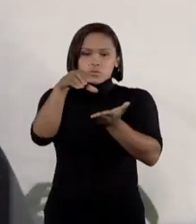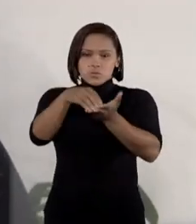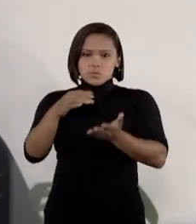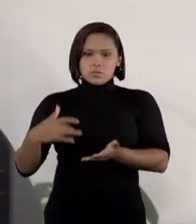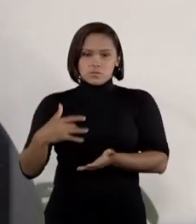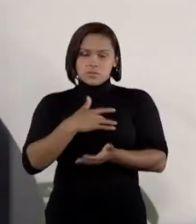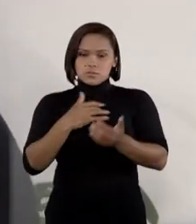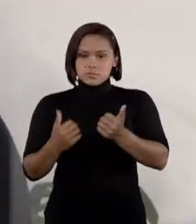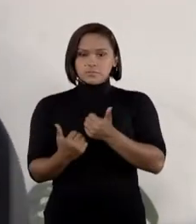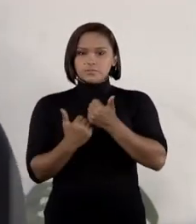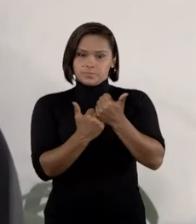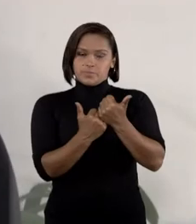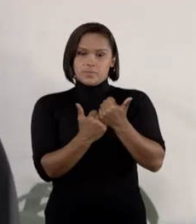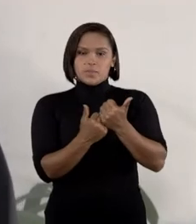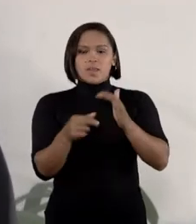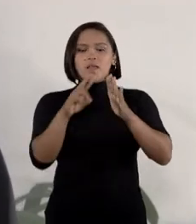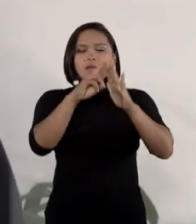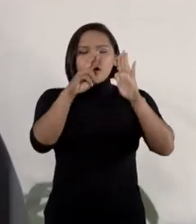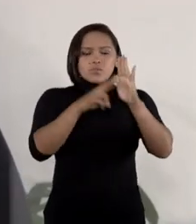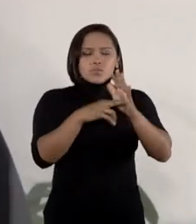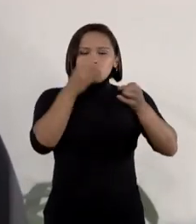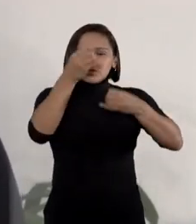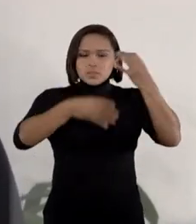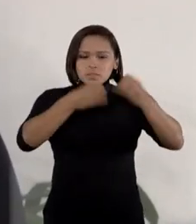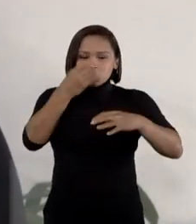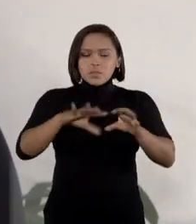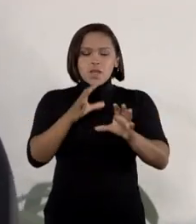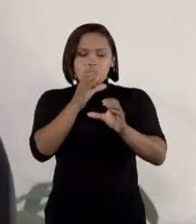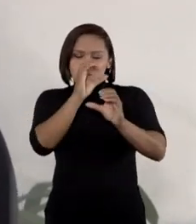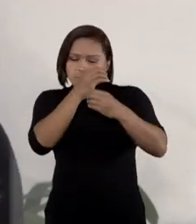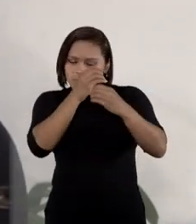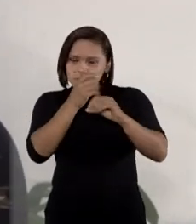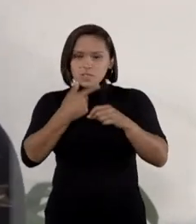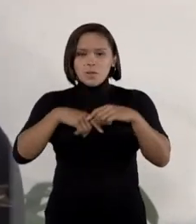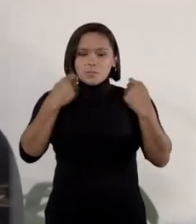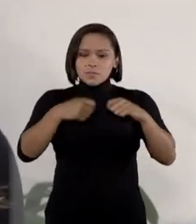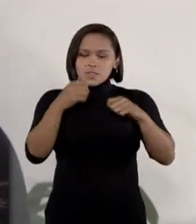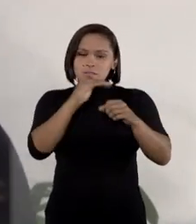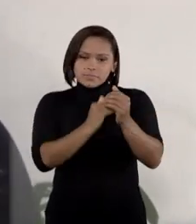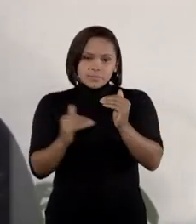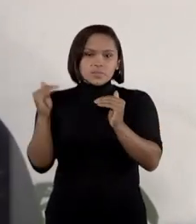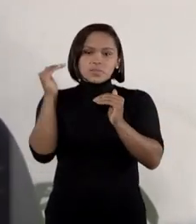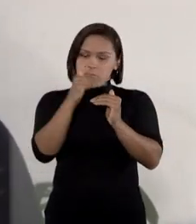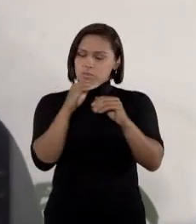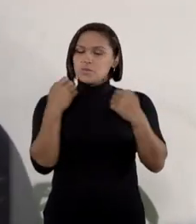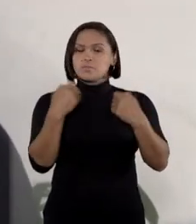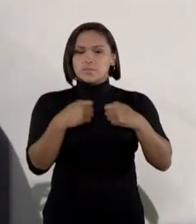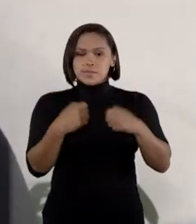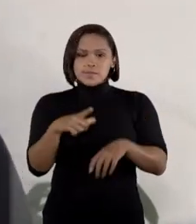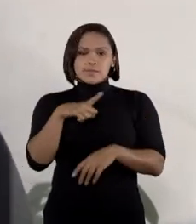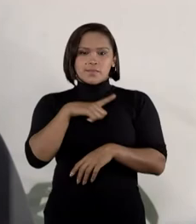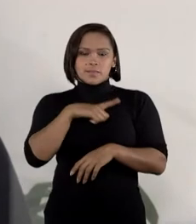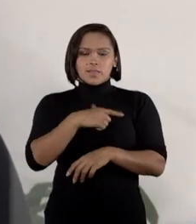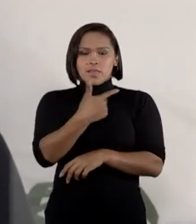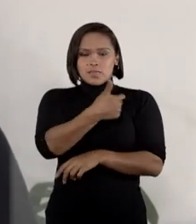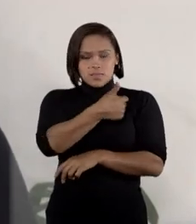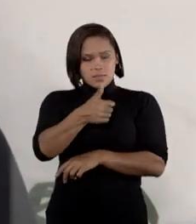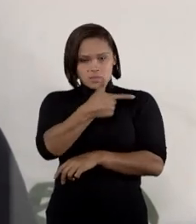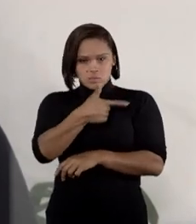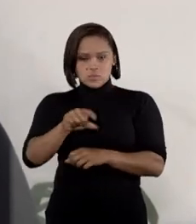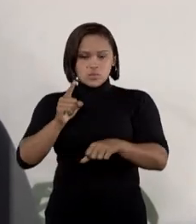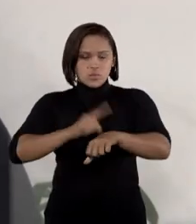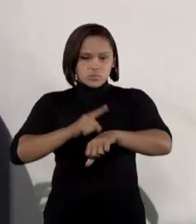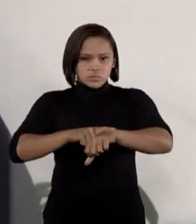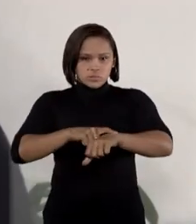Suplementar. A resolução prevê que o plano ambulatorial deverá garantir essa cobertura limitada às primeiras 12 horas de